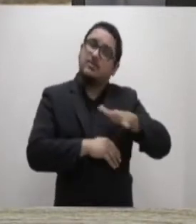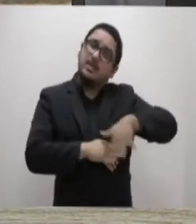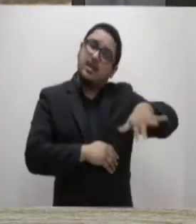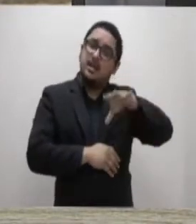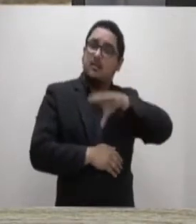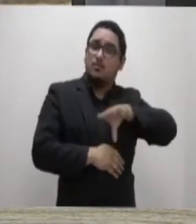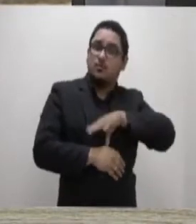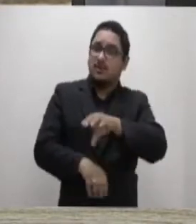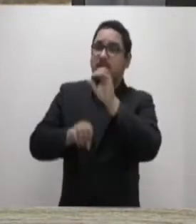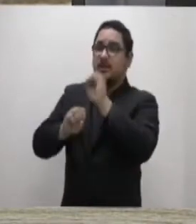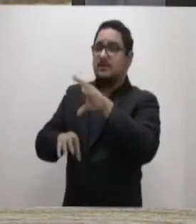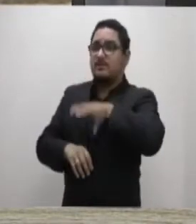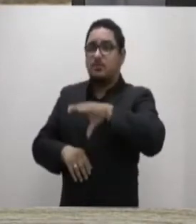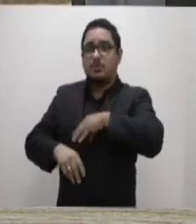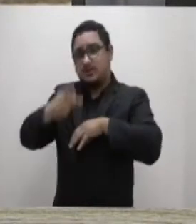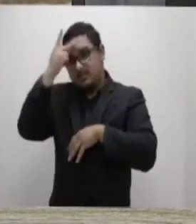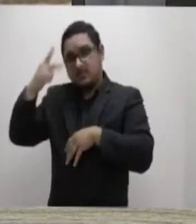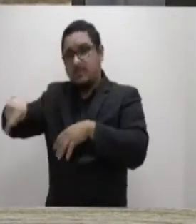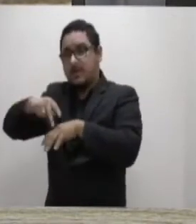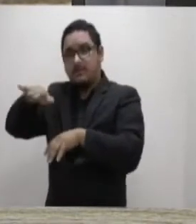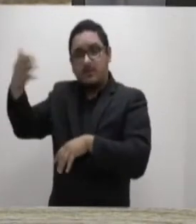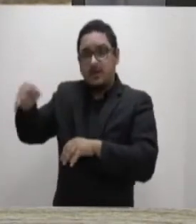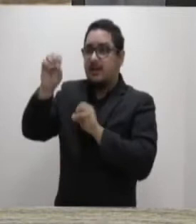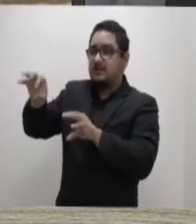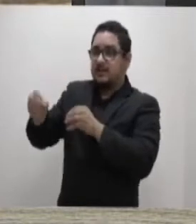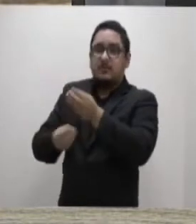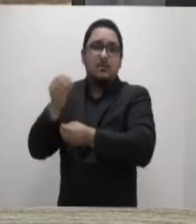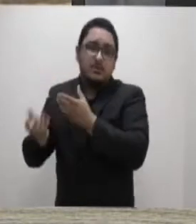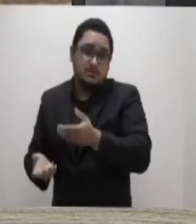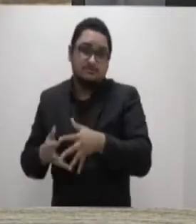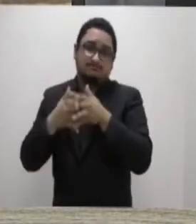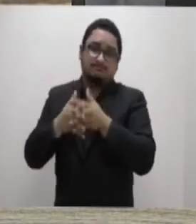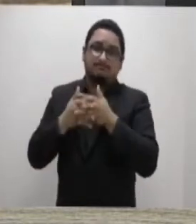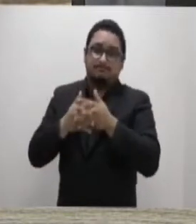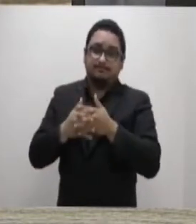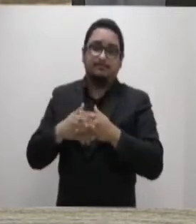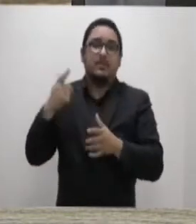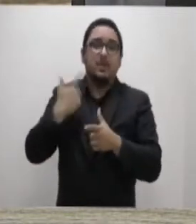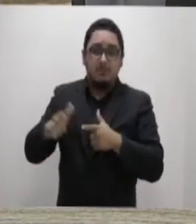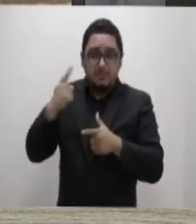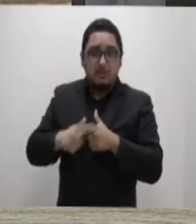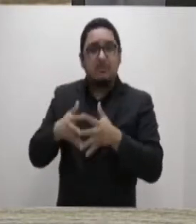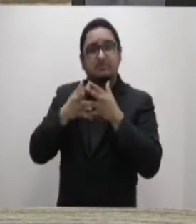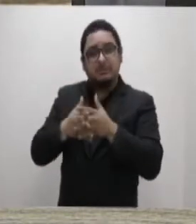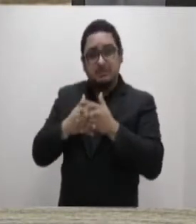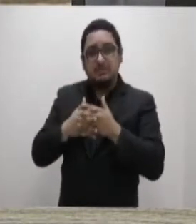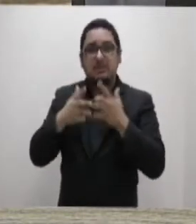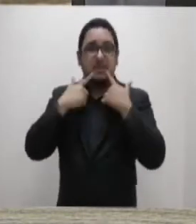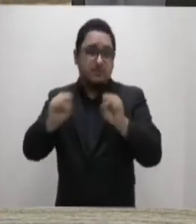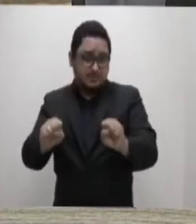para estrangeiros ou vice-versa? Essa situação pode gerar um grande caos linguístico.